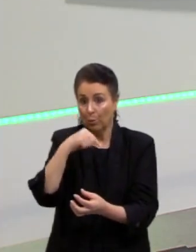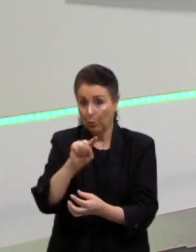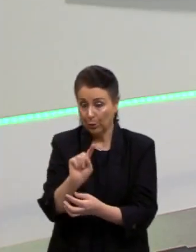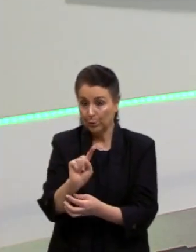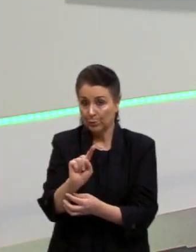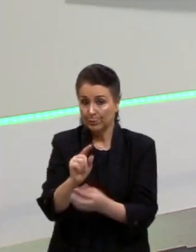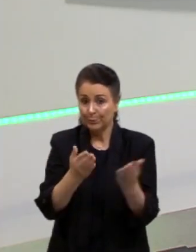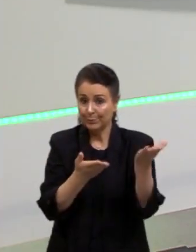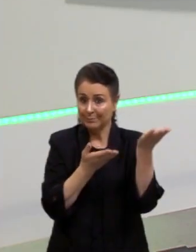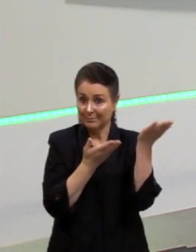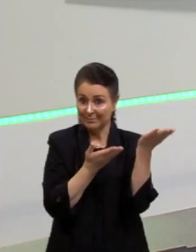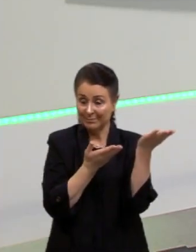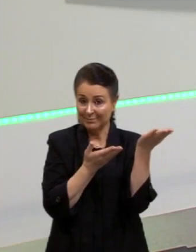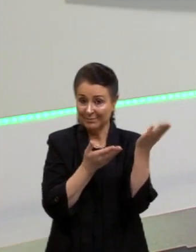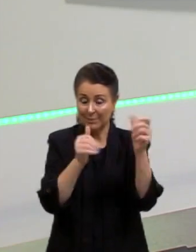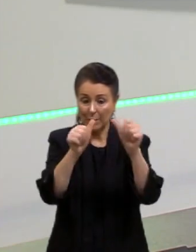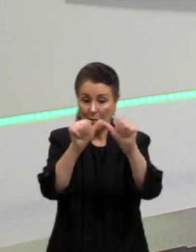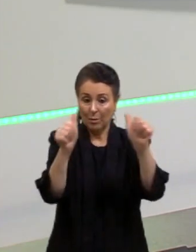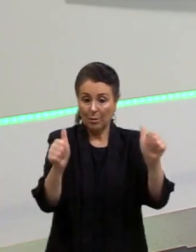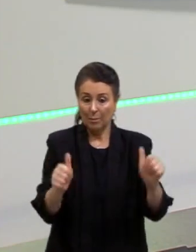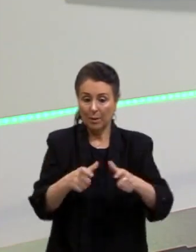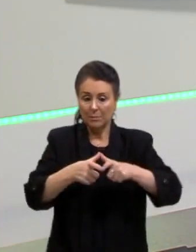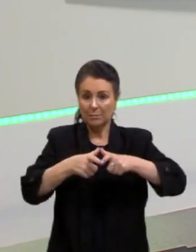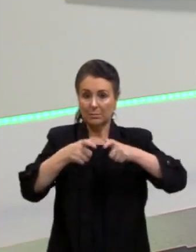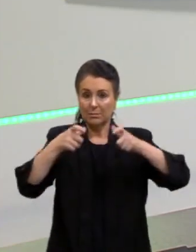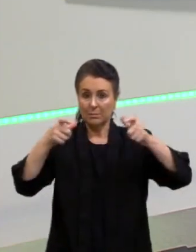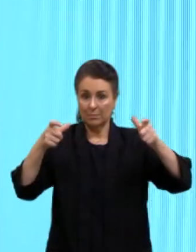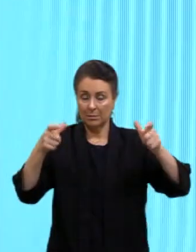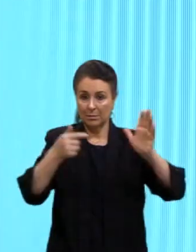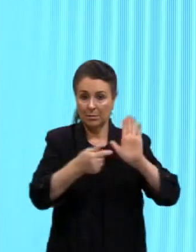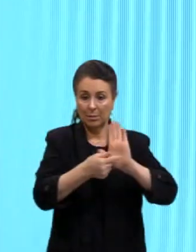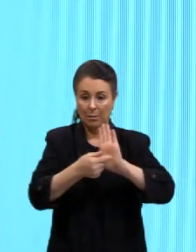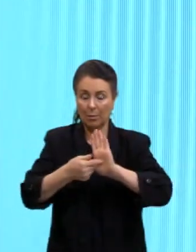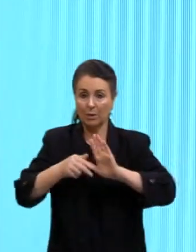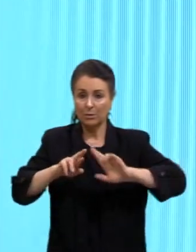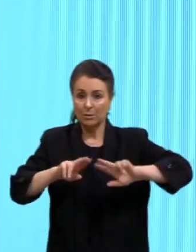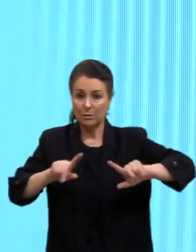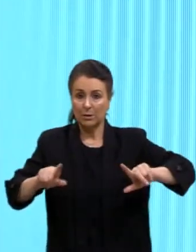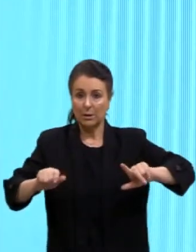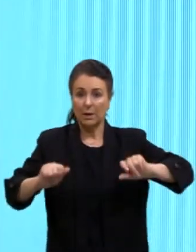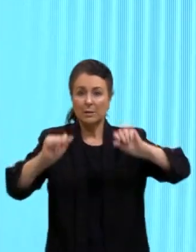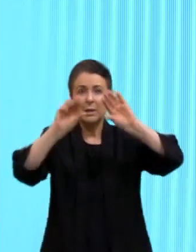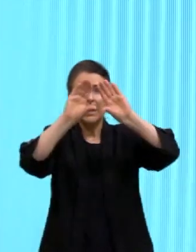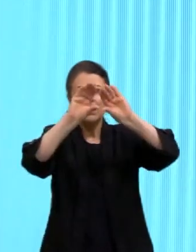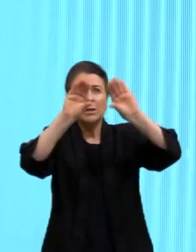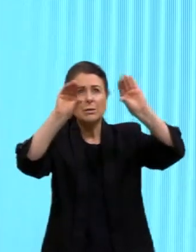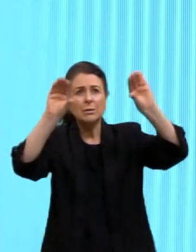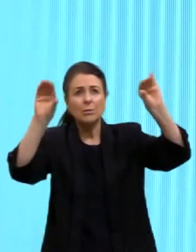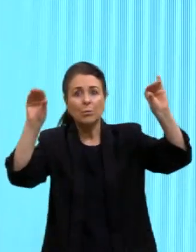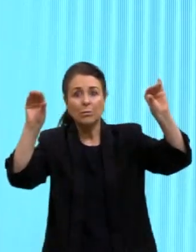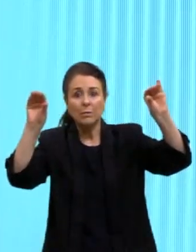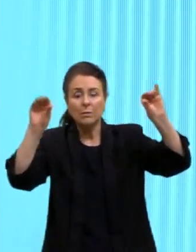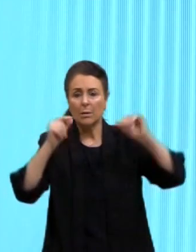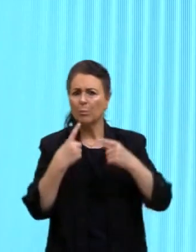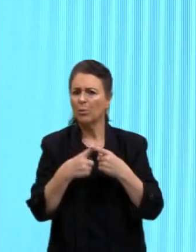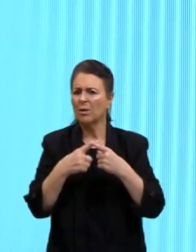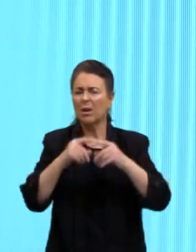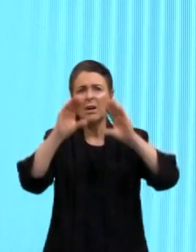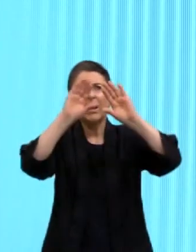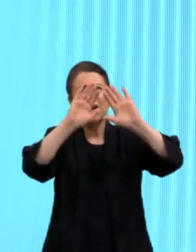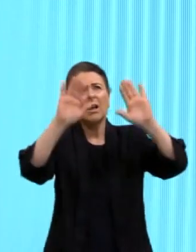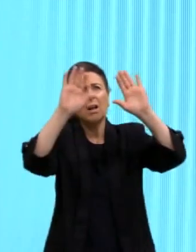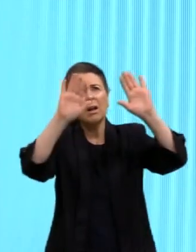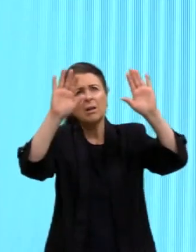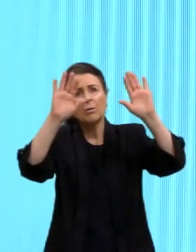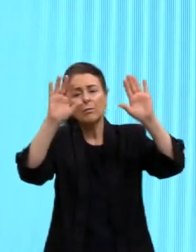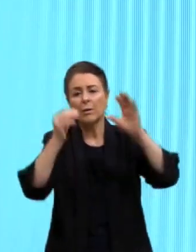uma imagem um pouco maior, e aí vai mostrar a diferença entre as nuvens e a fumaça. A fumaça, ela é mais,